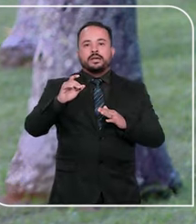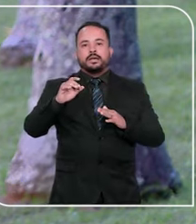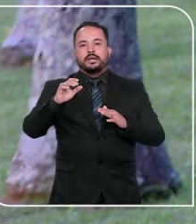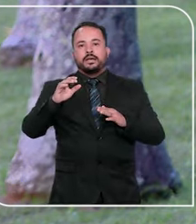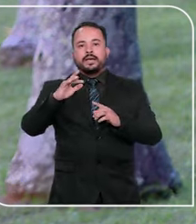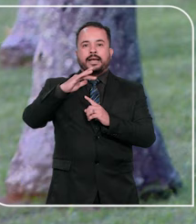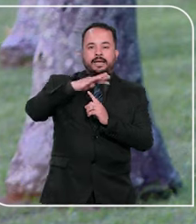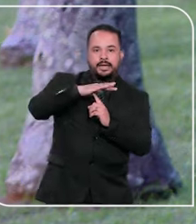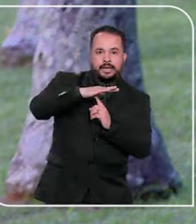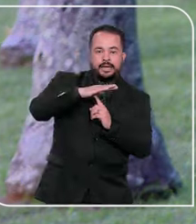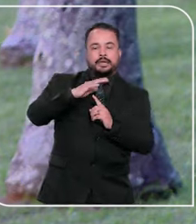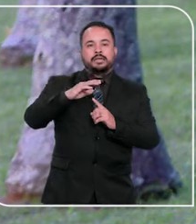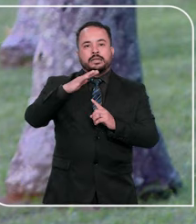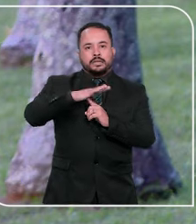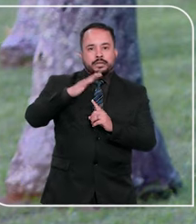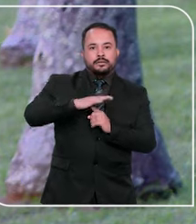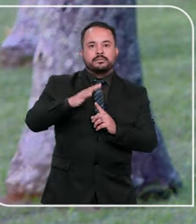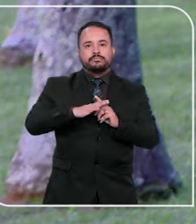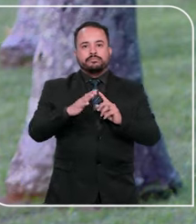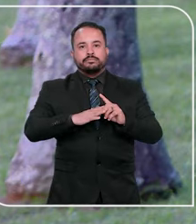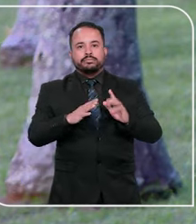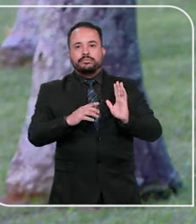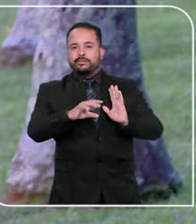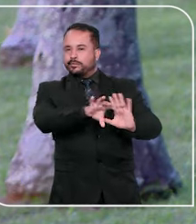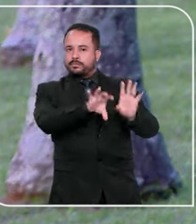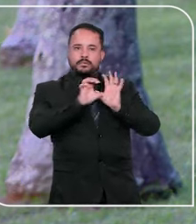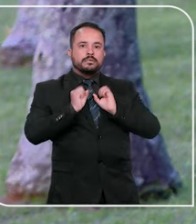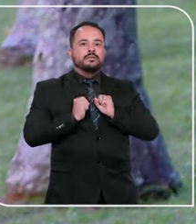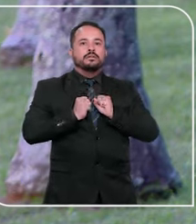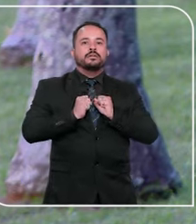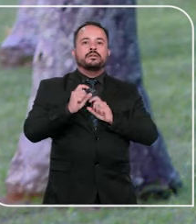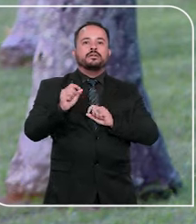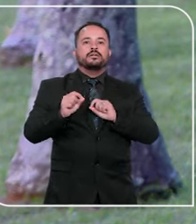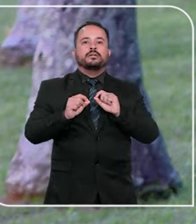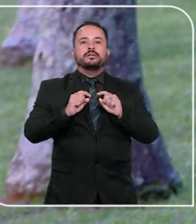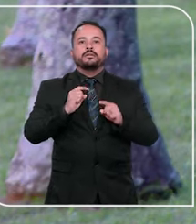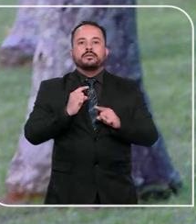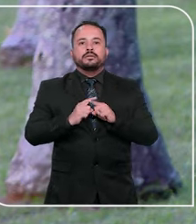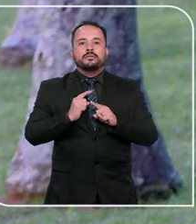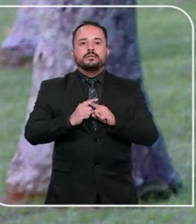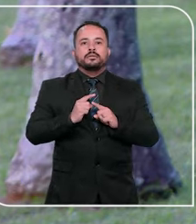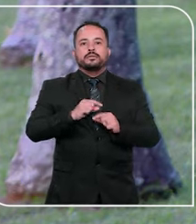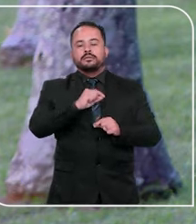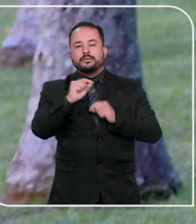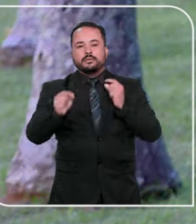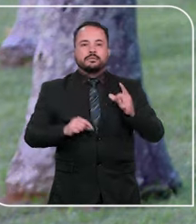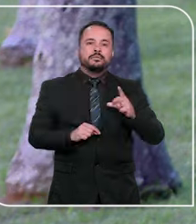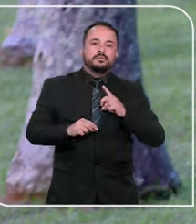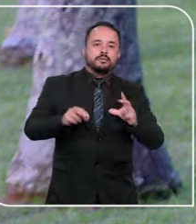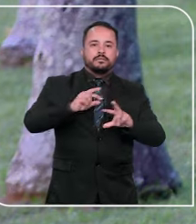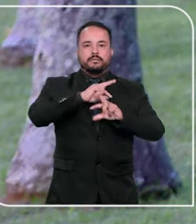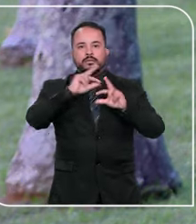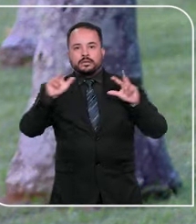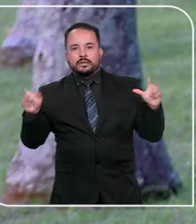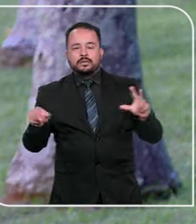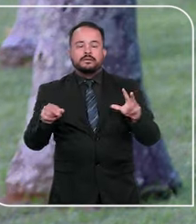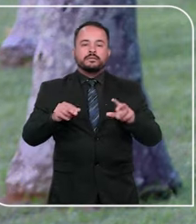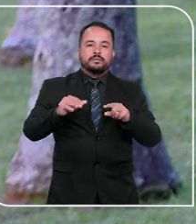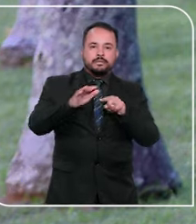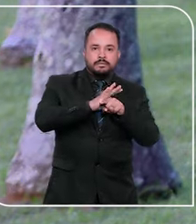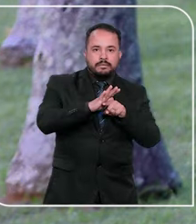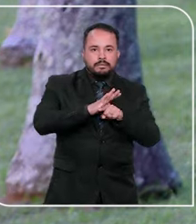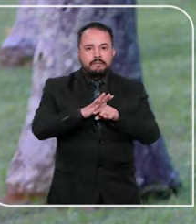Estado do Paraná pediram a suspensão da decisão e alegaram que a autorização dada aos particulares, entre outras coisas,